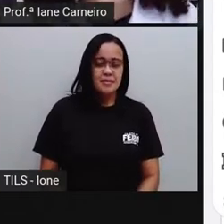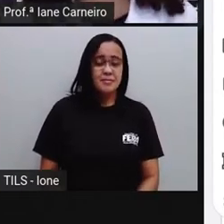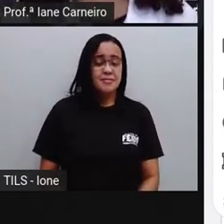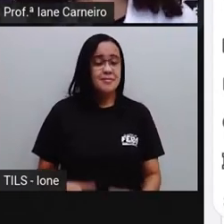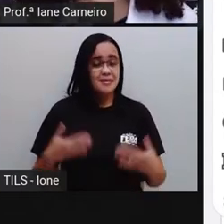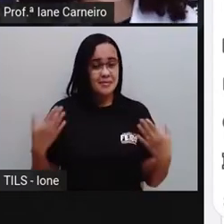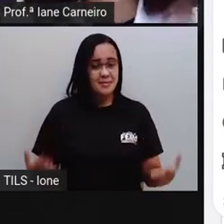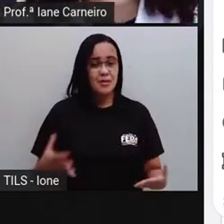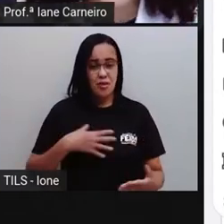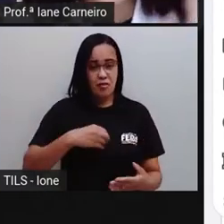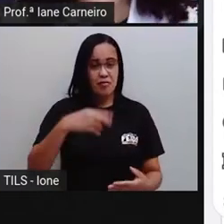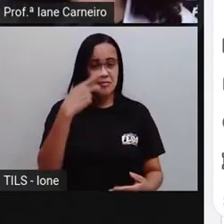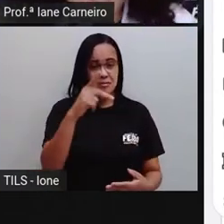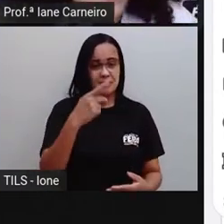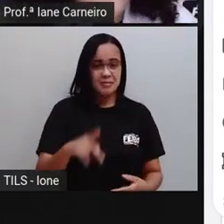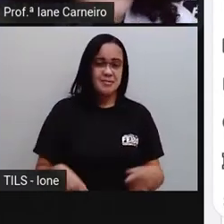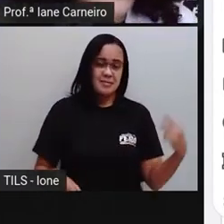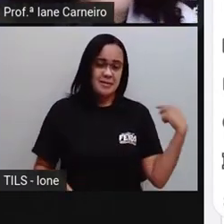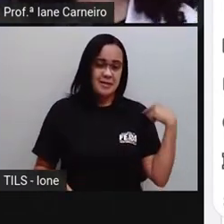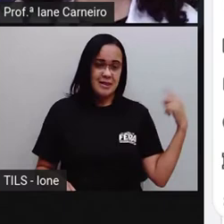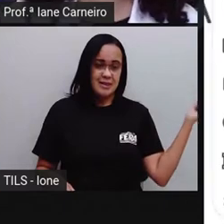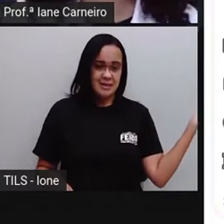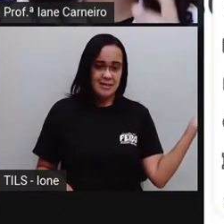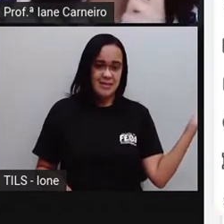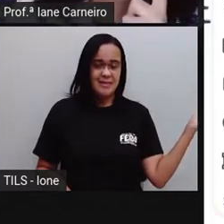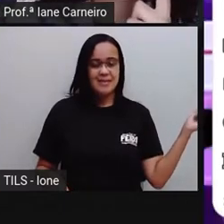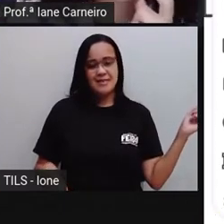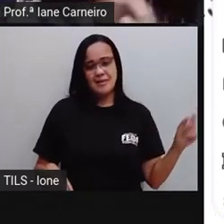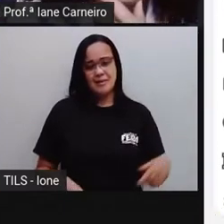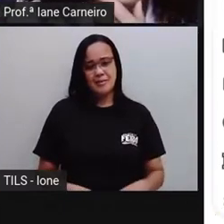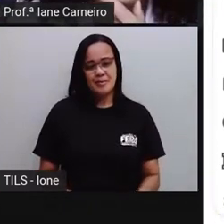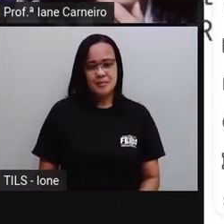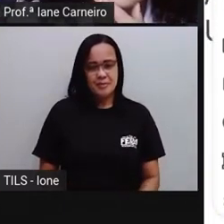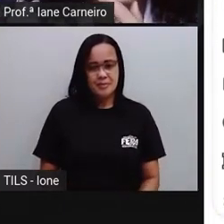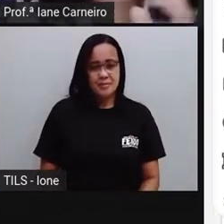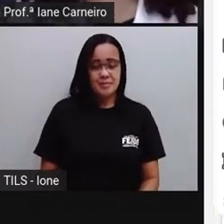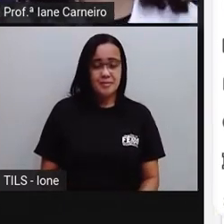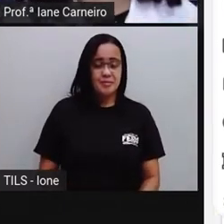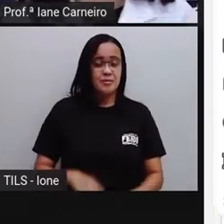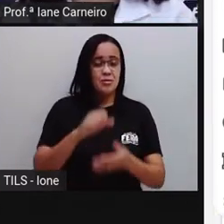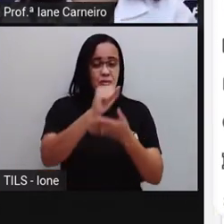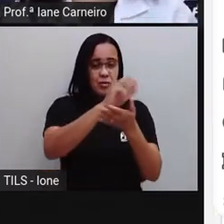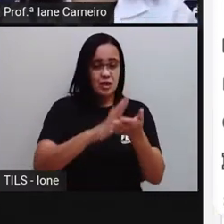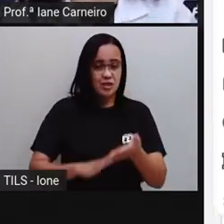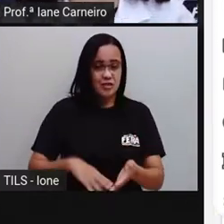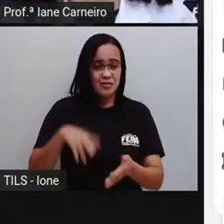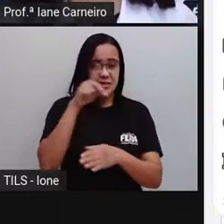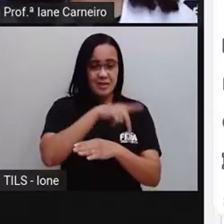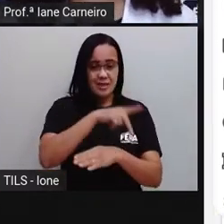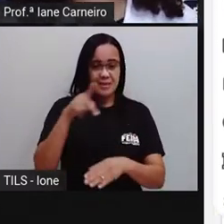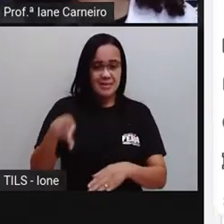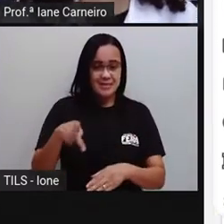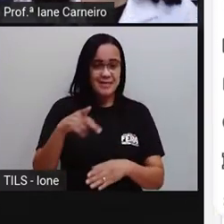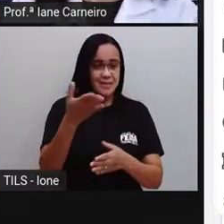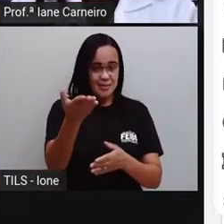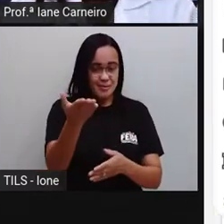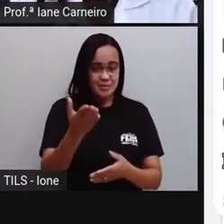já deu pra vocês entenderem aí qual é cada mão. Pronto. A Pró trouxe aqui uma atividade, então, pra gente fazer. Olha só.